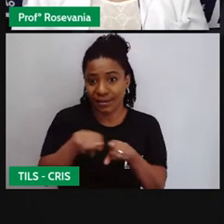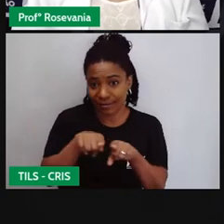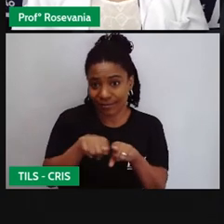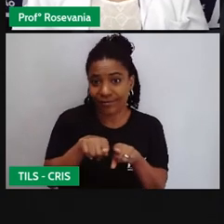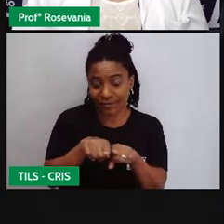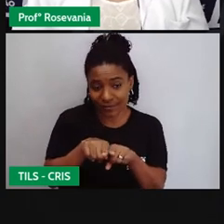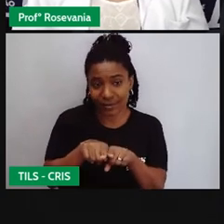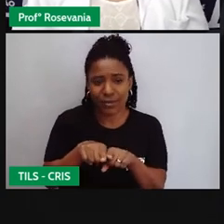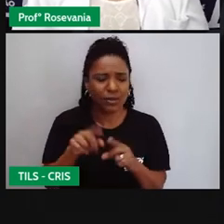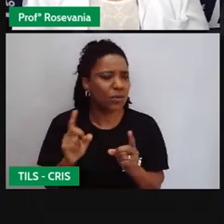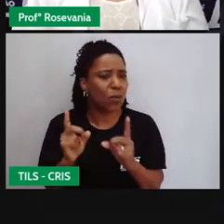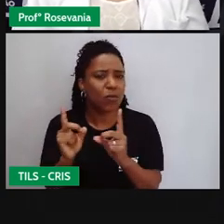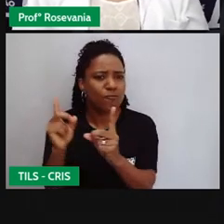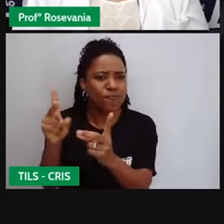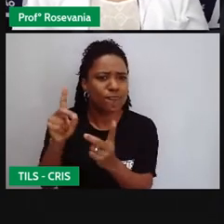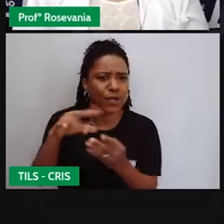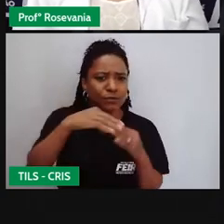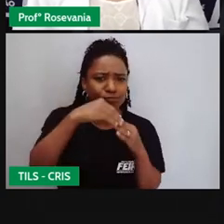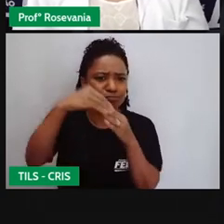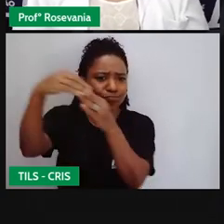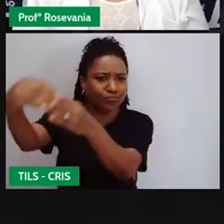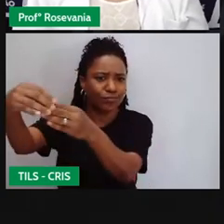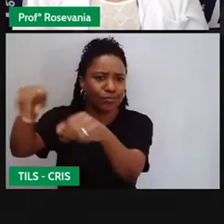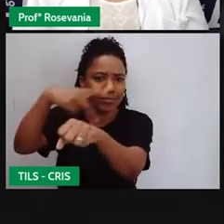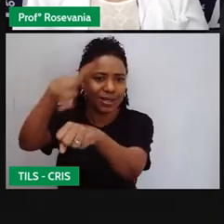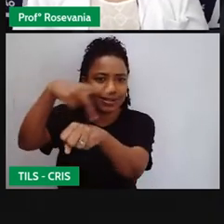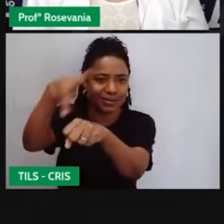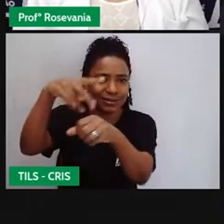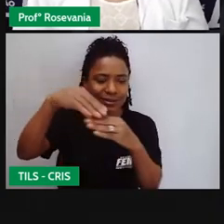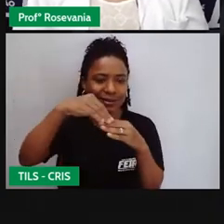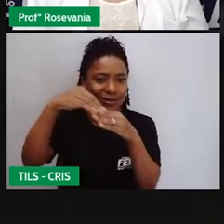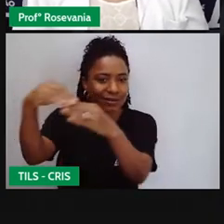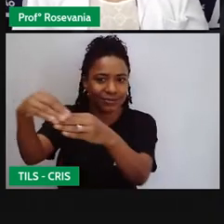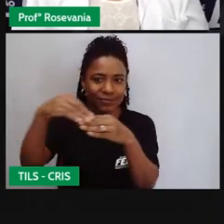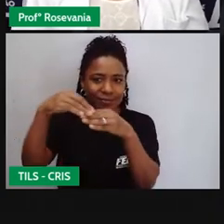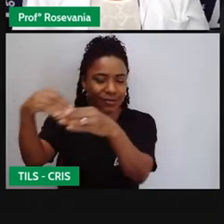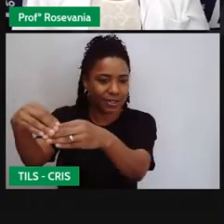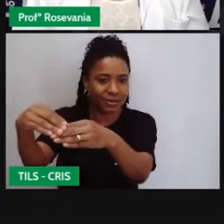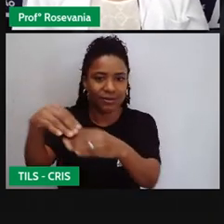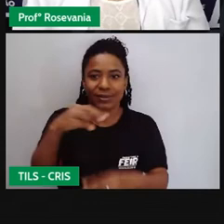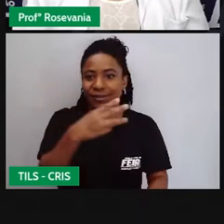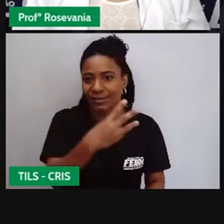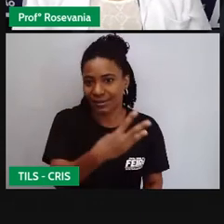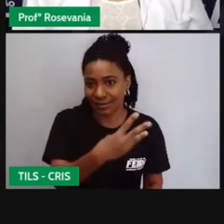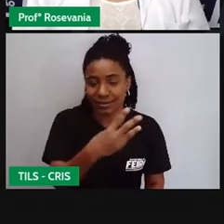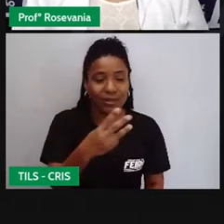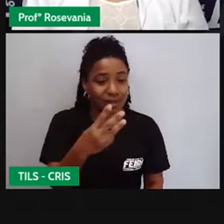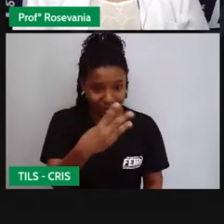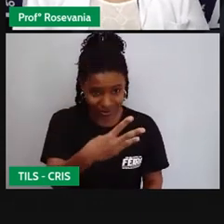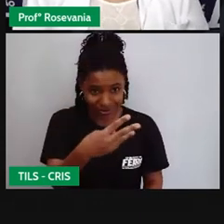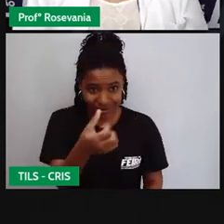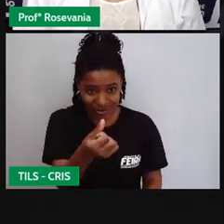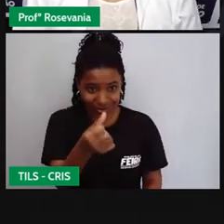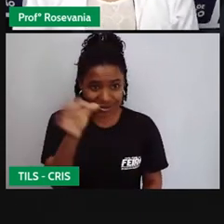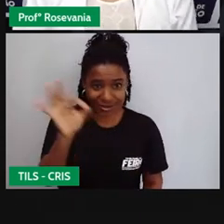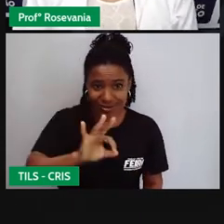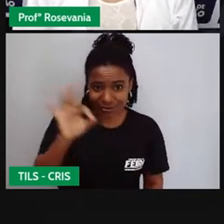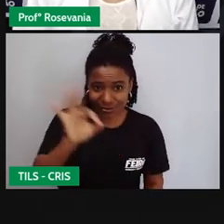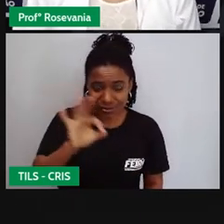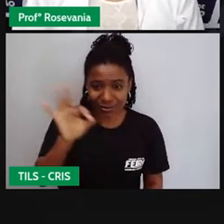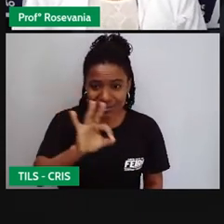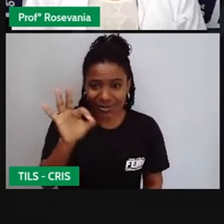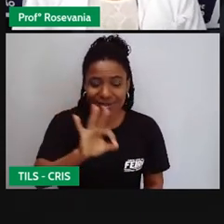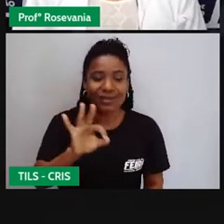a questão da exportação, que é responsável também por 70, desculpa, que é responsável por 36